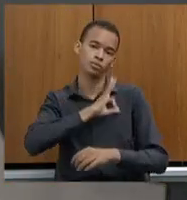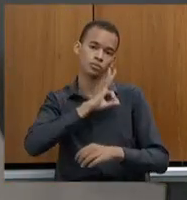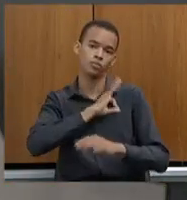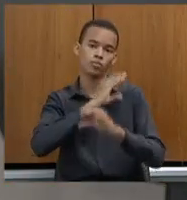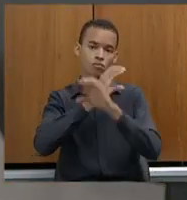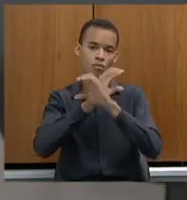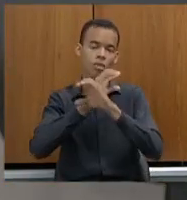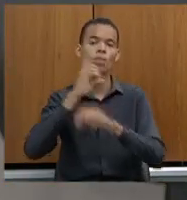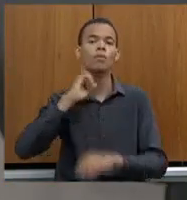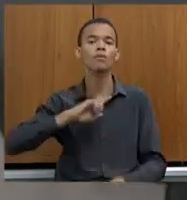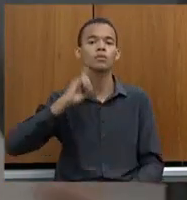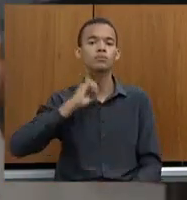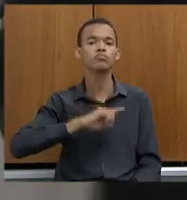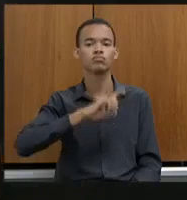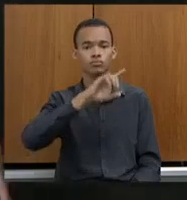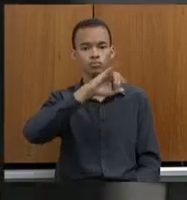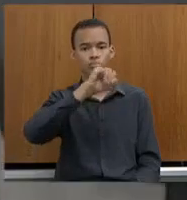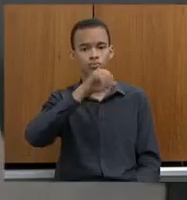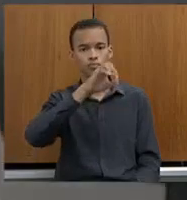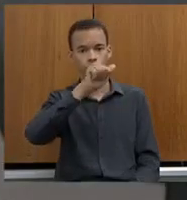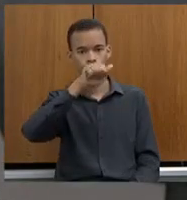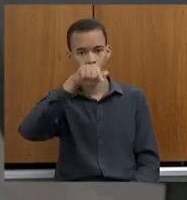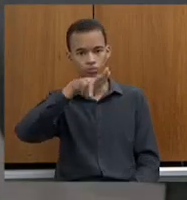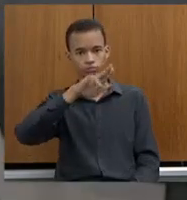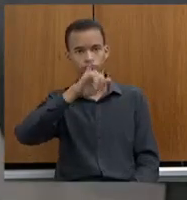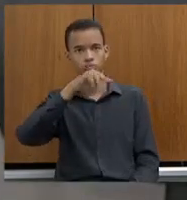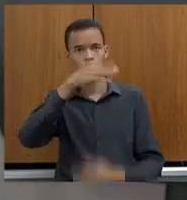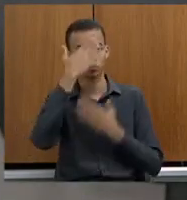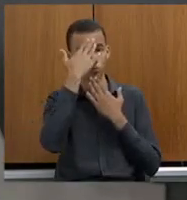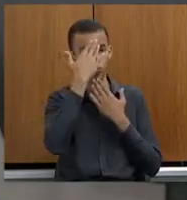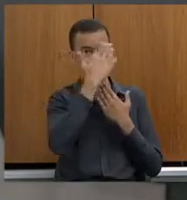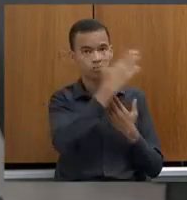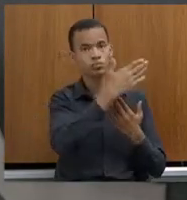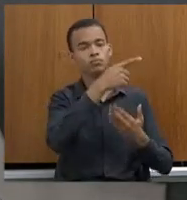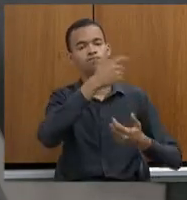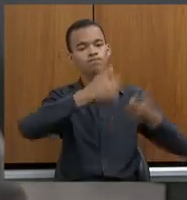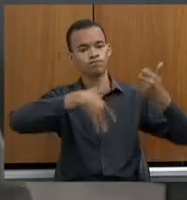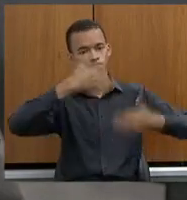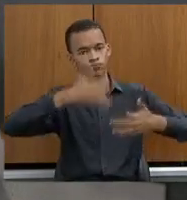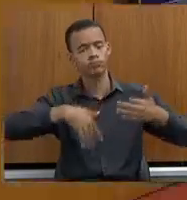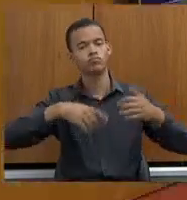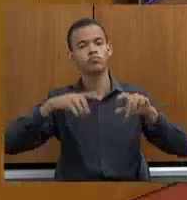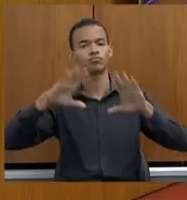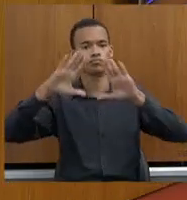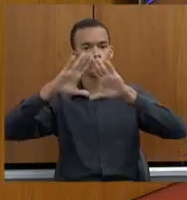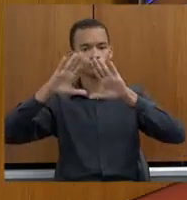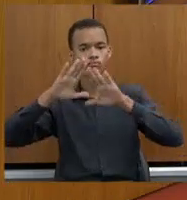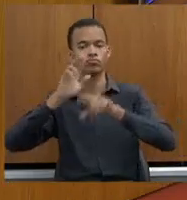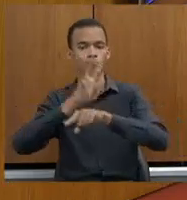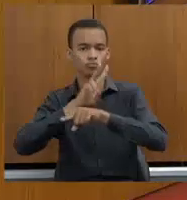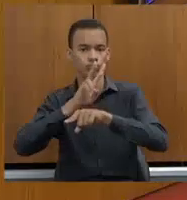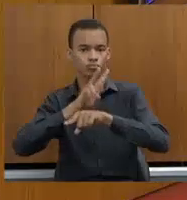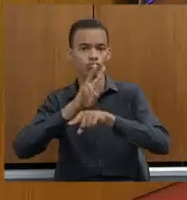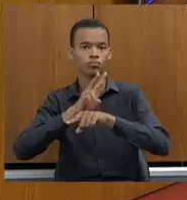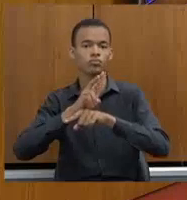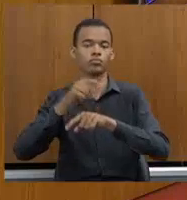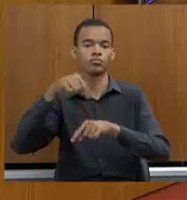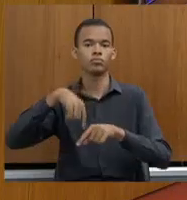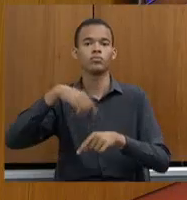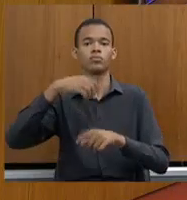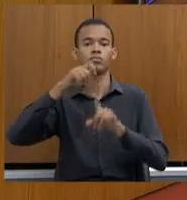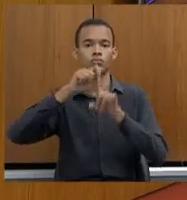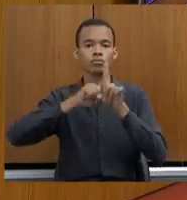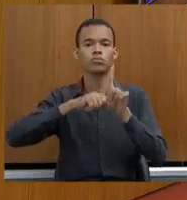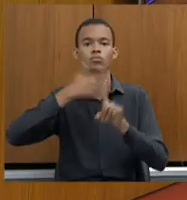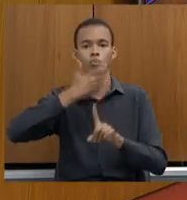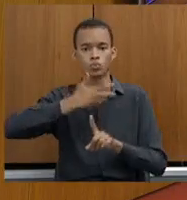pelas explicações e explanações feitas aqui na Assembleia fiscaliza em dezembro de 2022. A